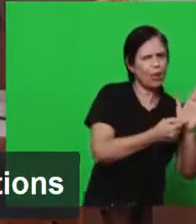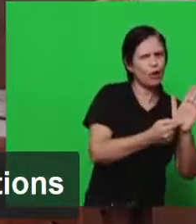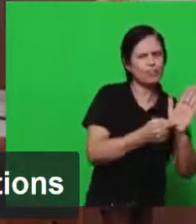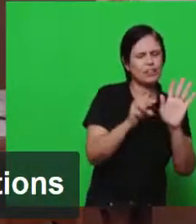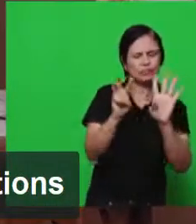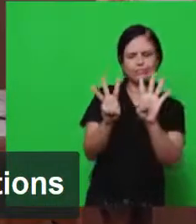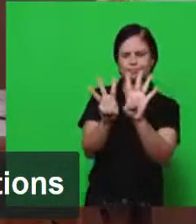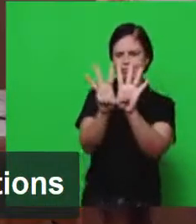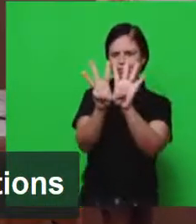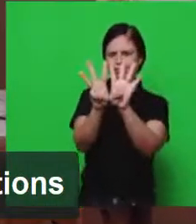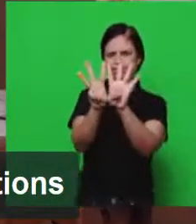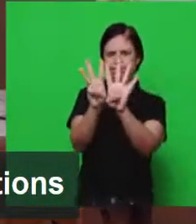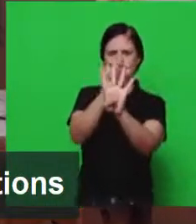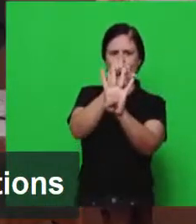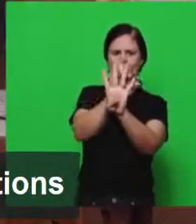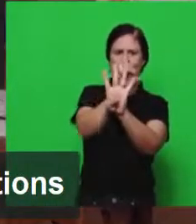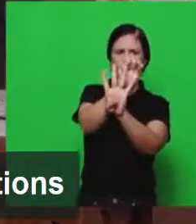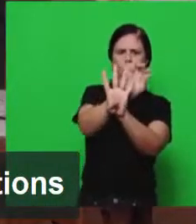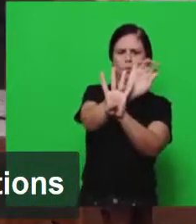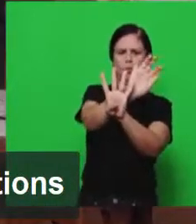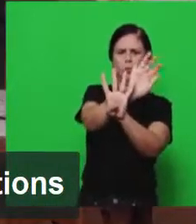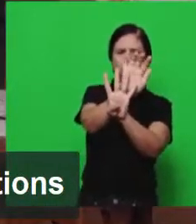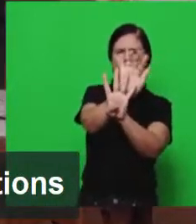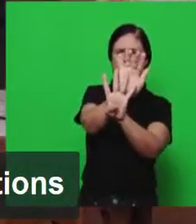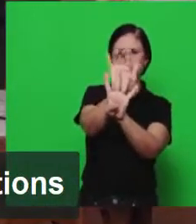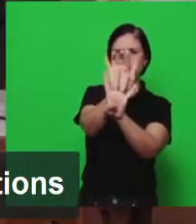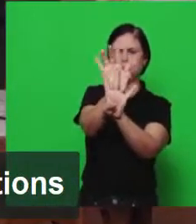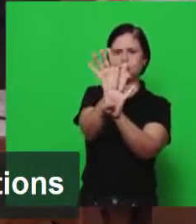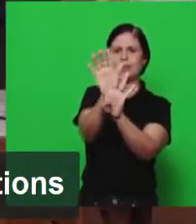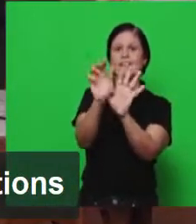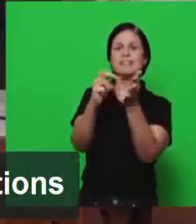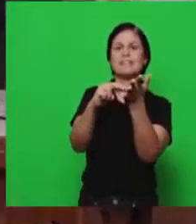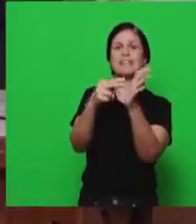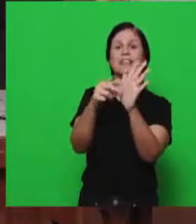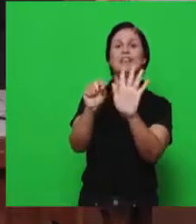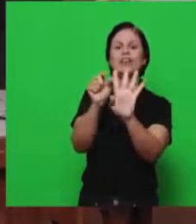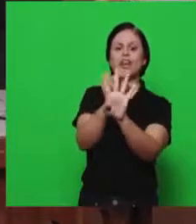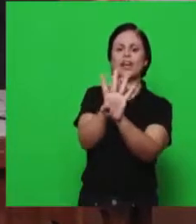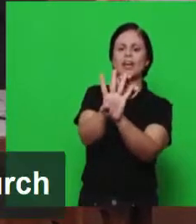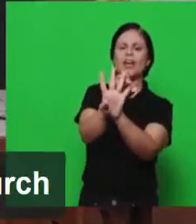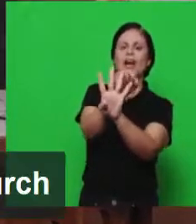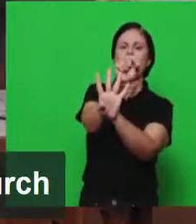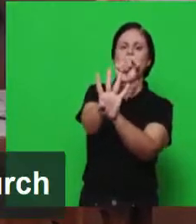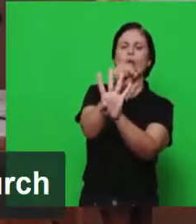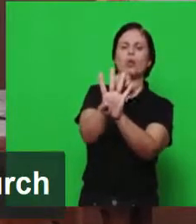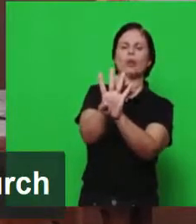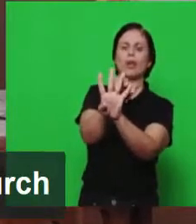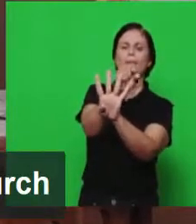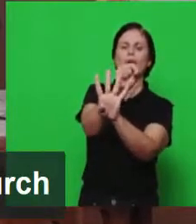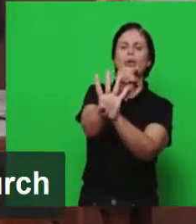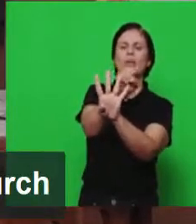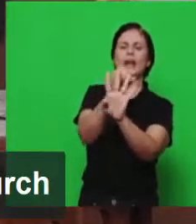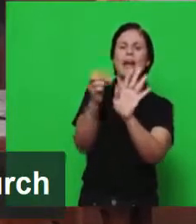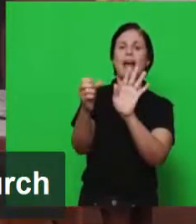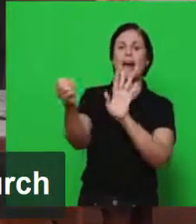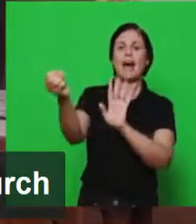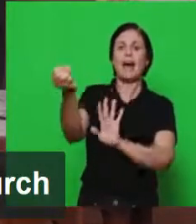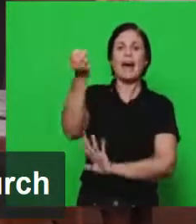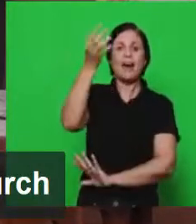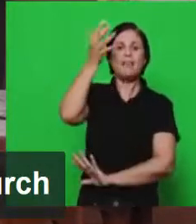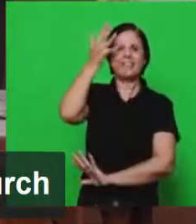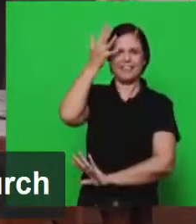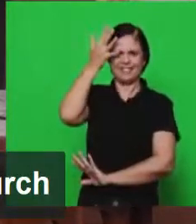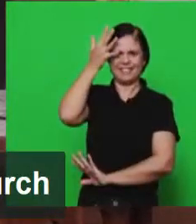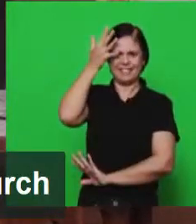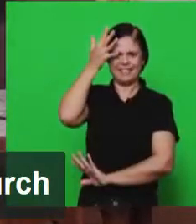mostrando as sete pontes as revelações que a partir dali seriam